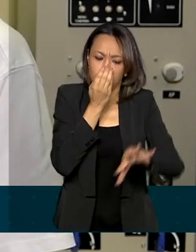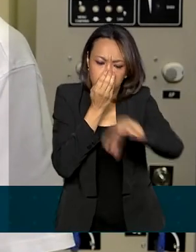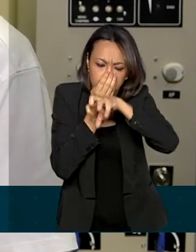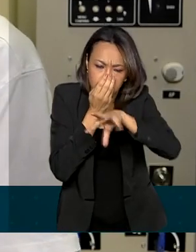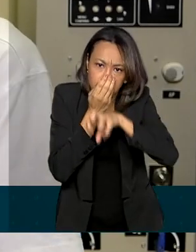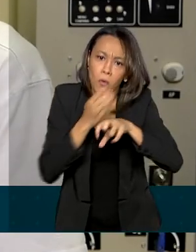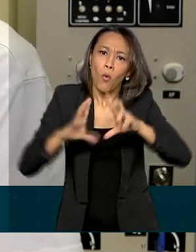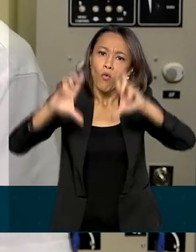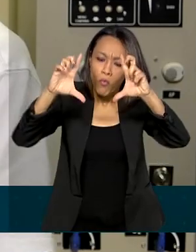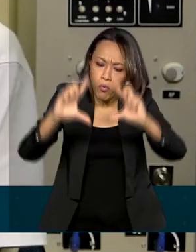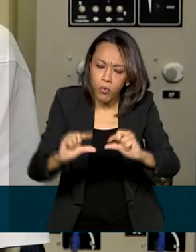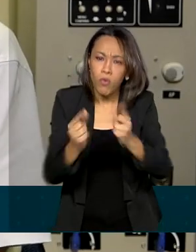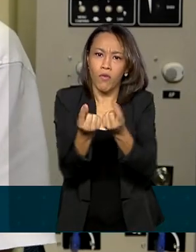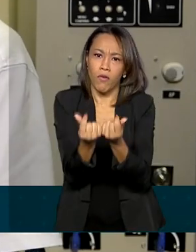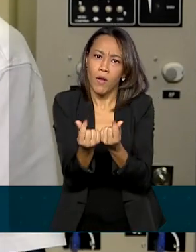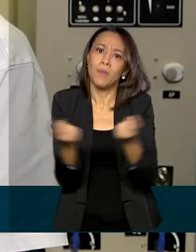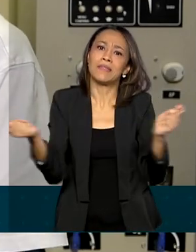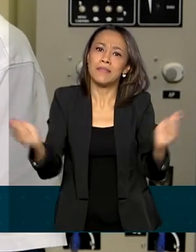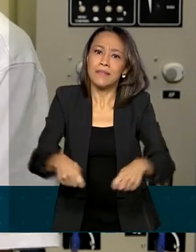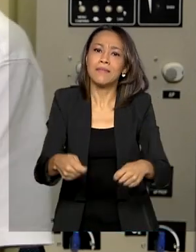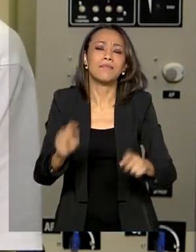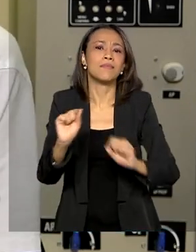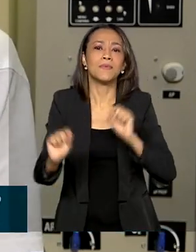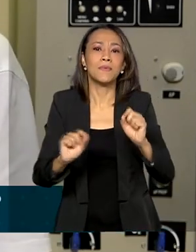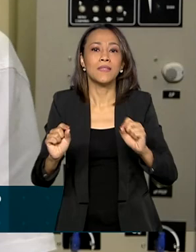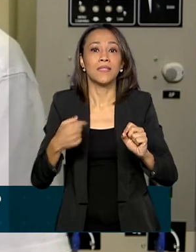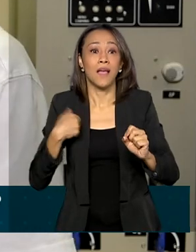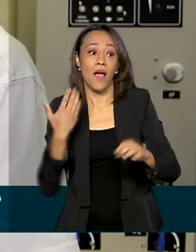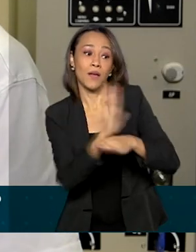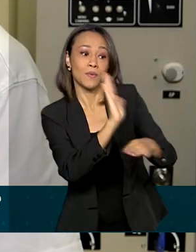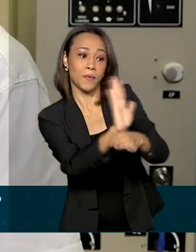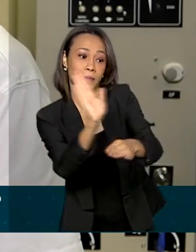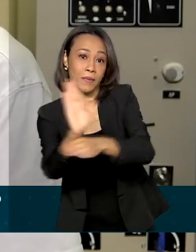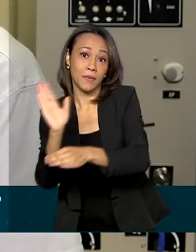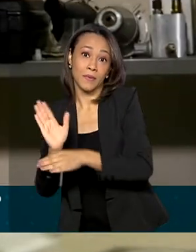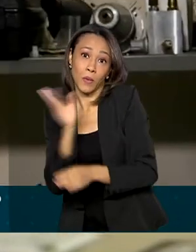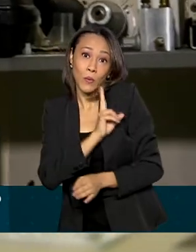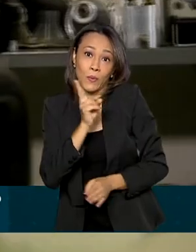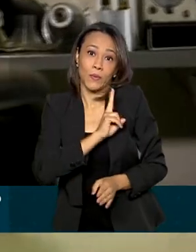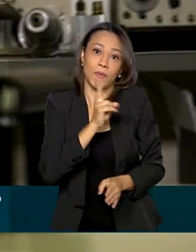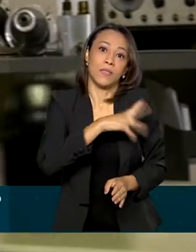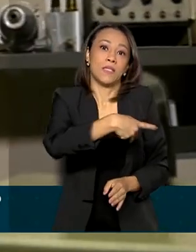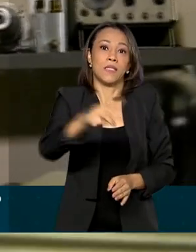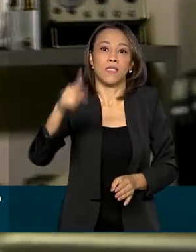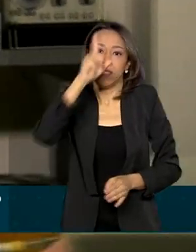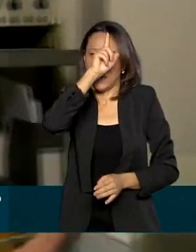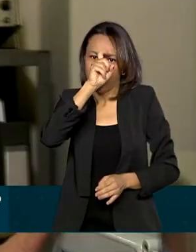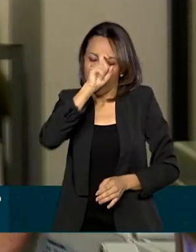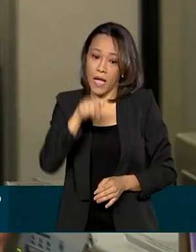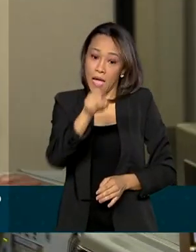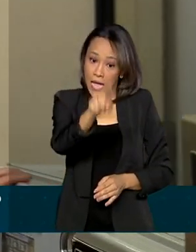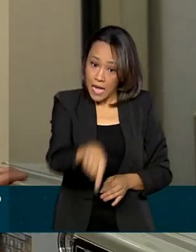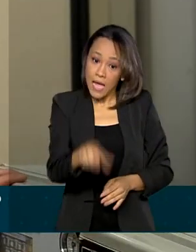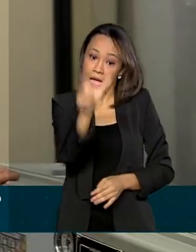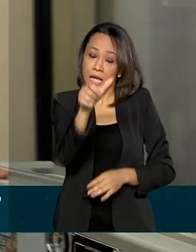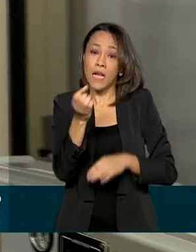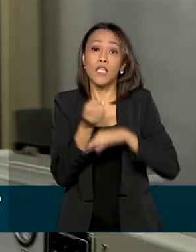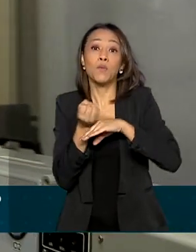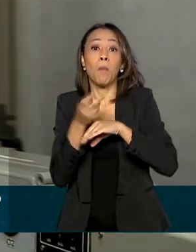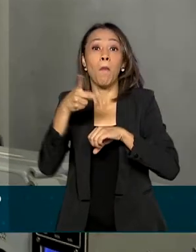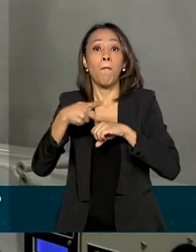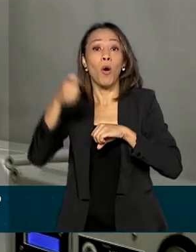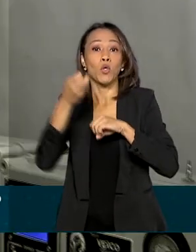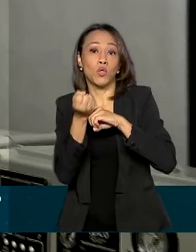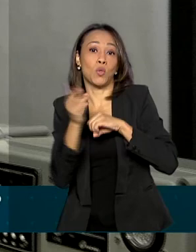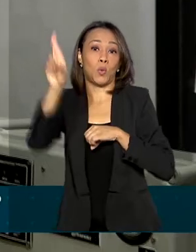um custo mais acessível para que ele pudesse atender as primeiras necessidades de uma emergência. O pós-doutorando conta que os testes foram